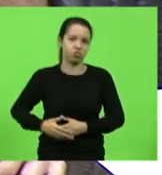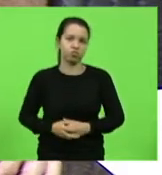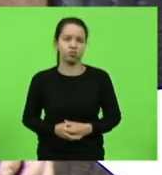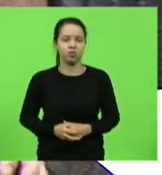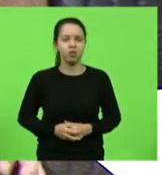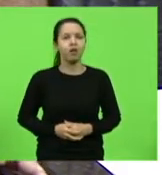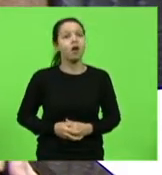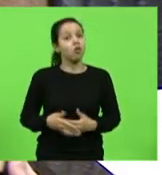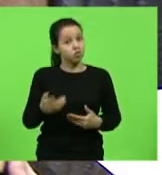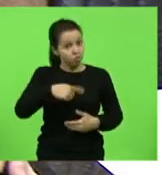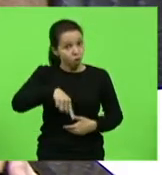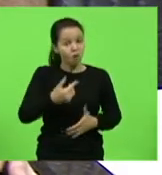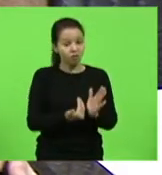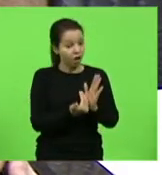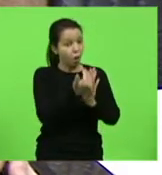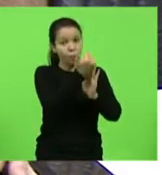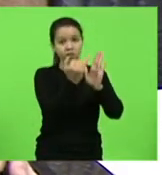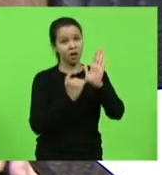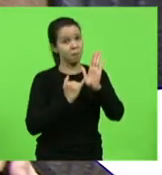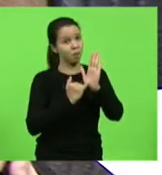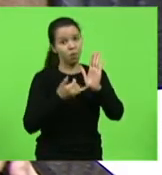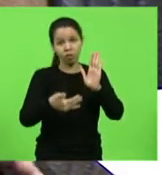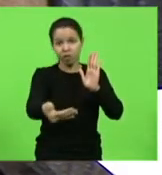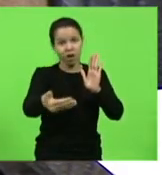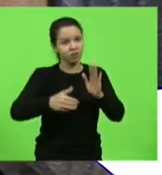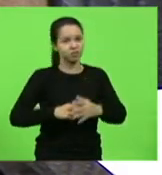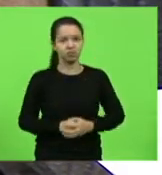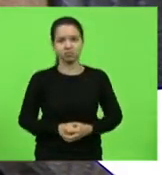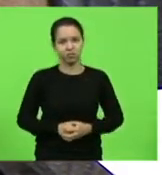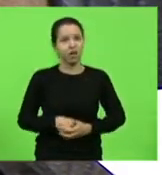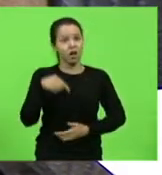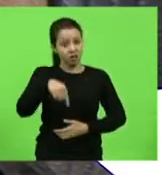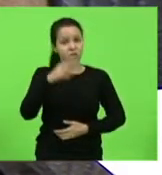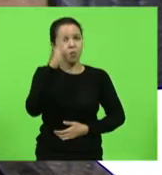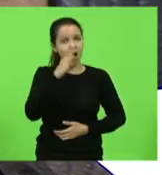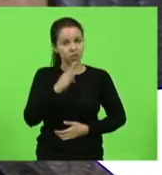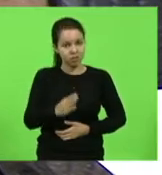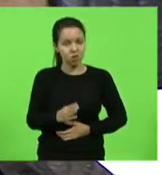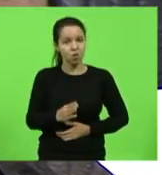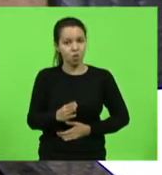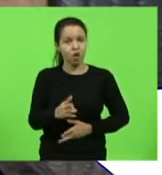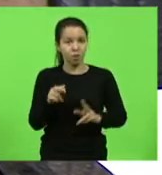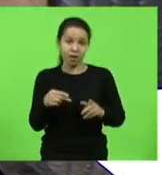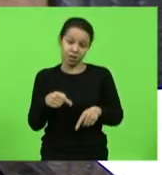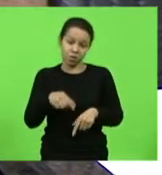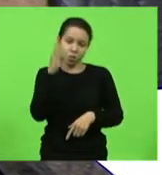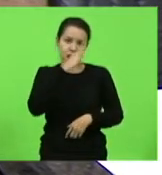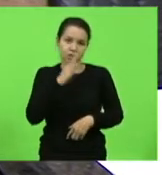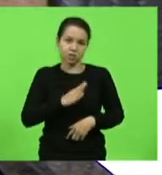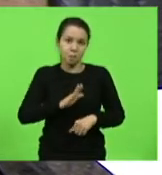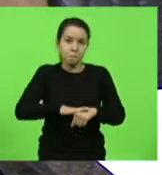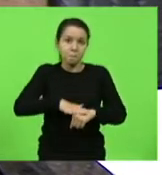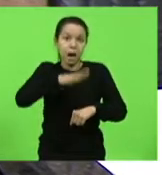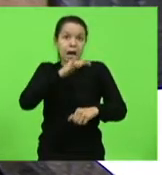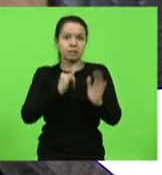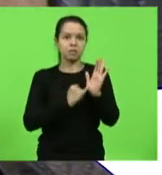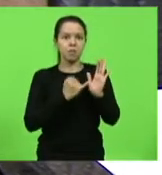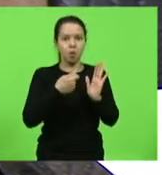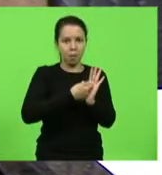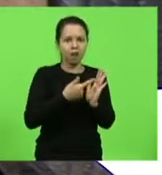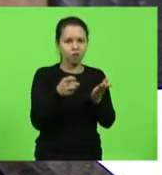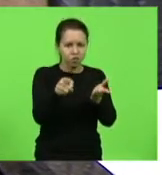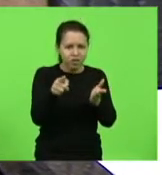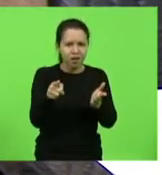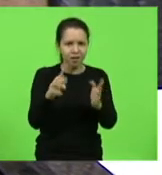Nós vamos ter que aumentar tributo. Ou seja, no Brasil, em outras palavras, porque no Brasil, quem paga mais impostos, e você que me ouve agora,